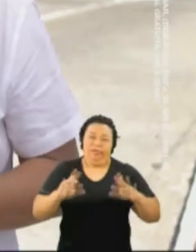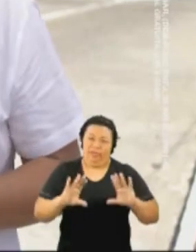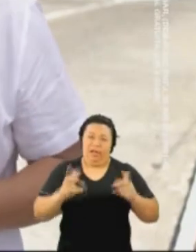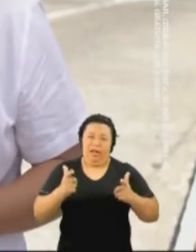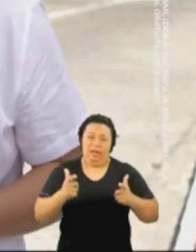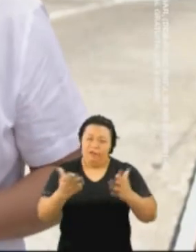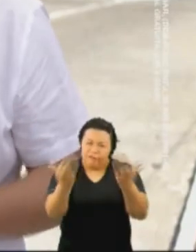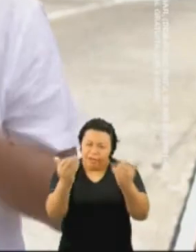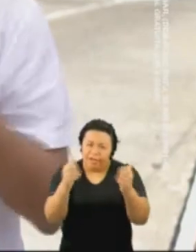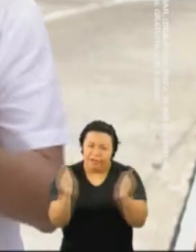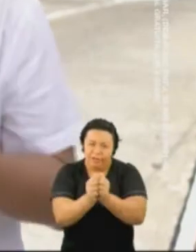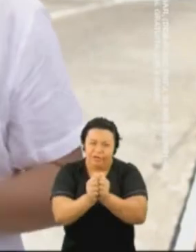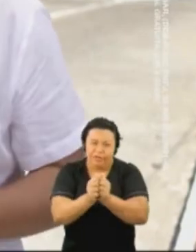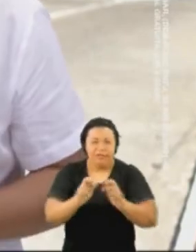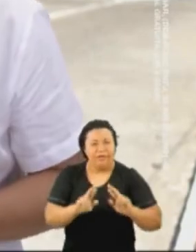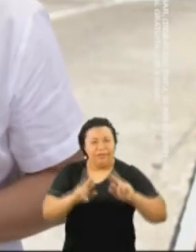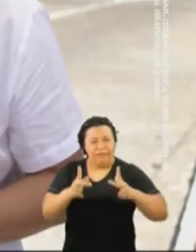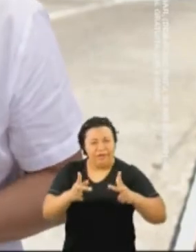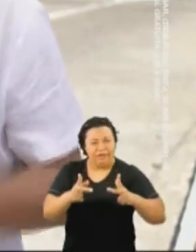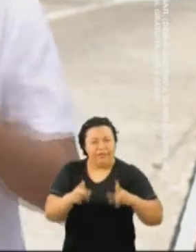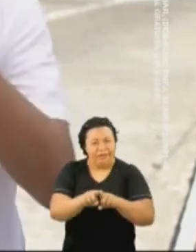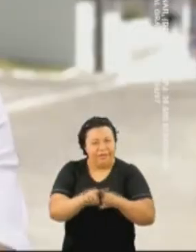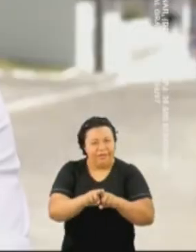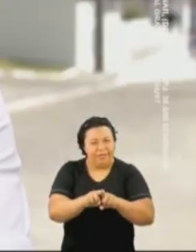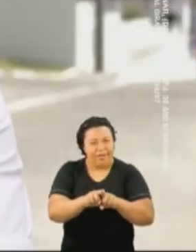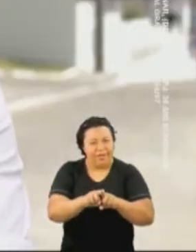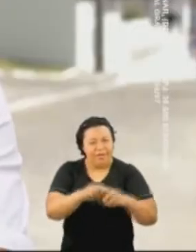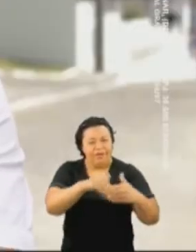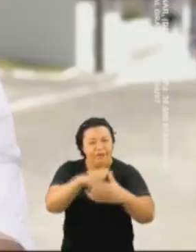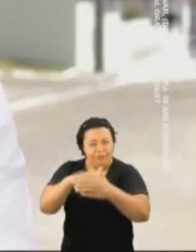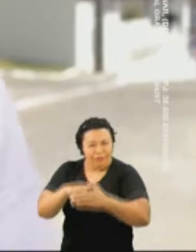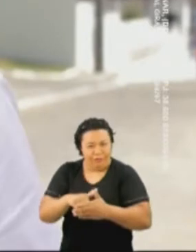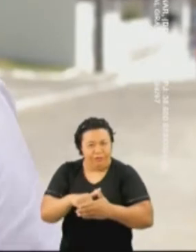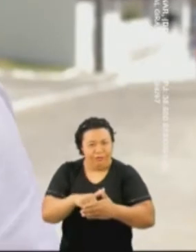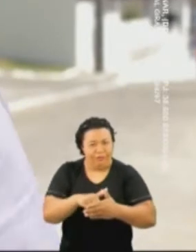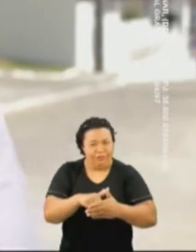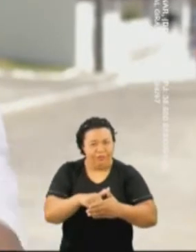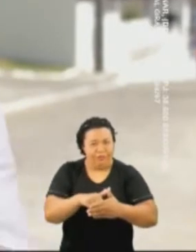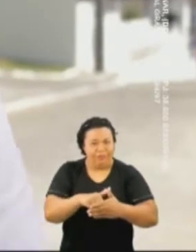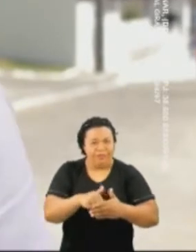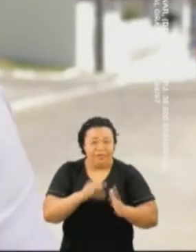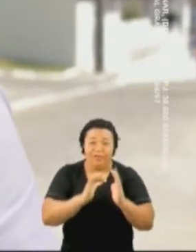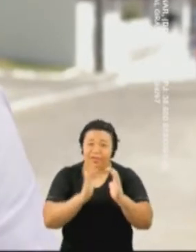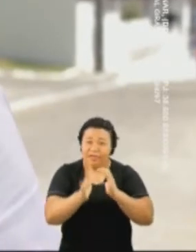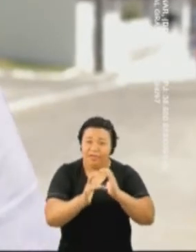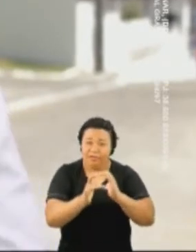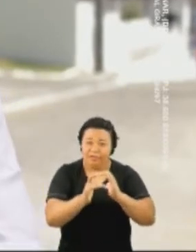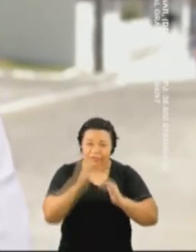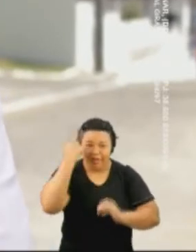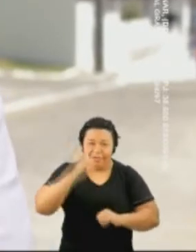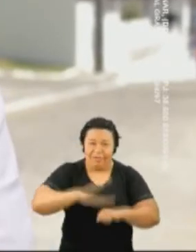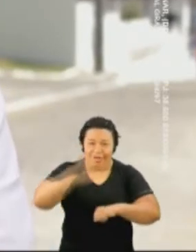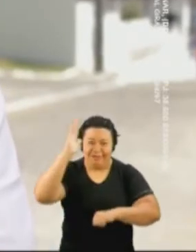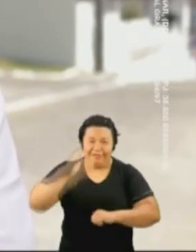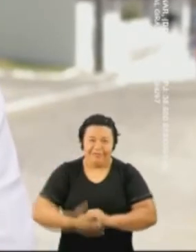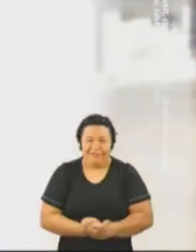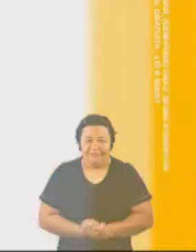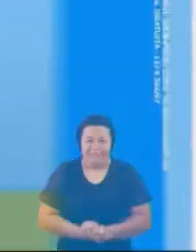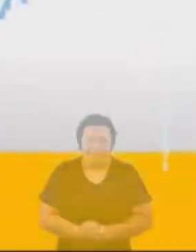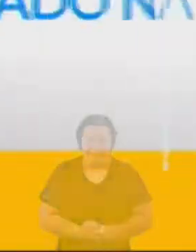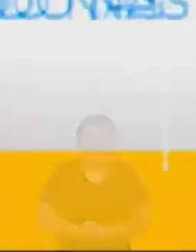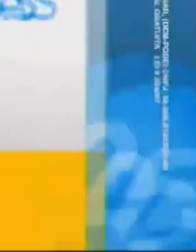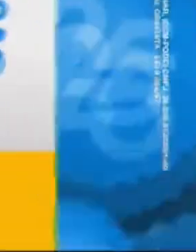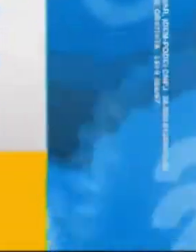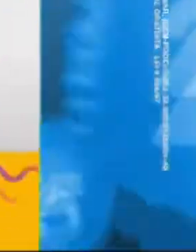diferença. Venha com a gente e faça a diferença você também. Conto com você, conto com o seu voto. Siga-me nas redes sociais e saiba mais.